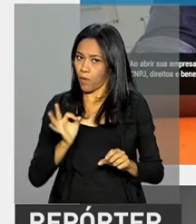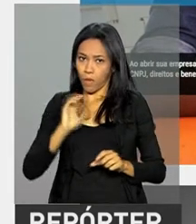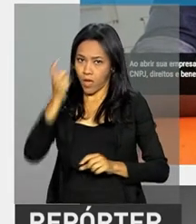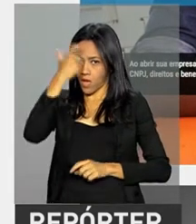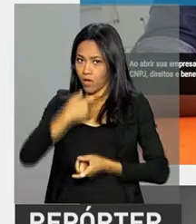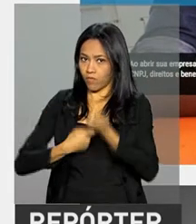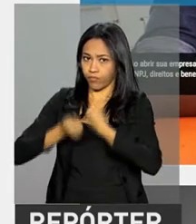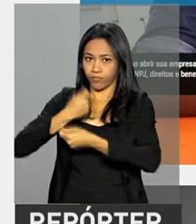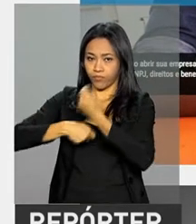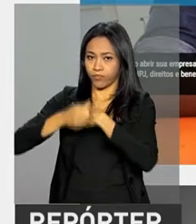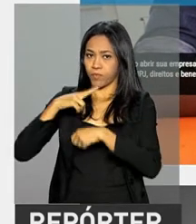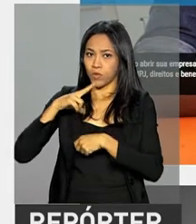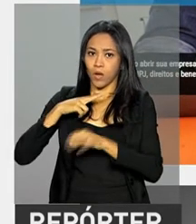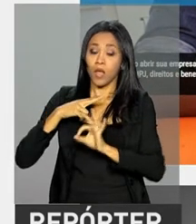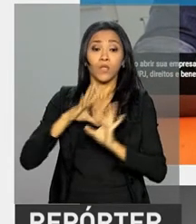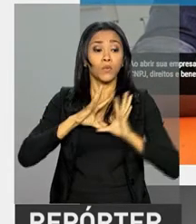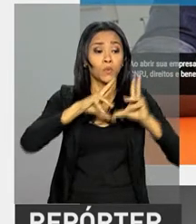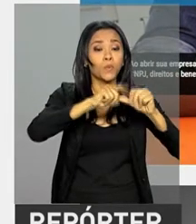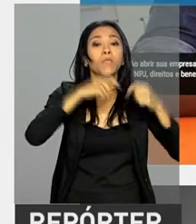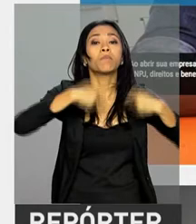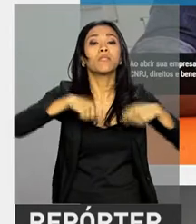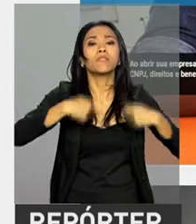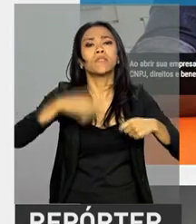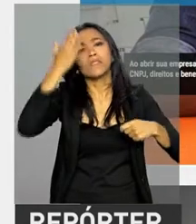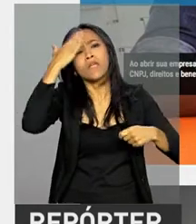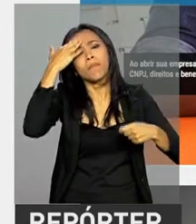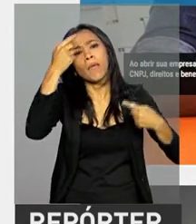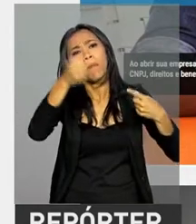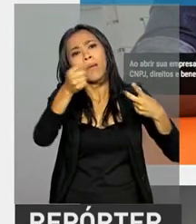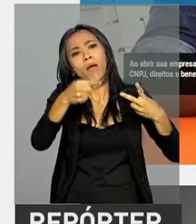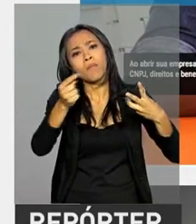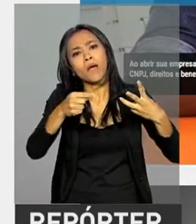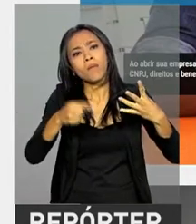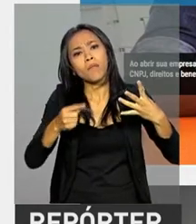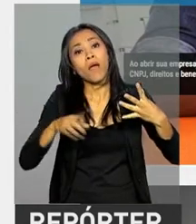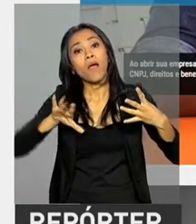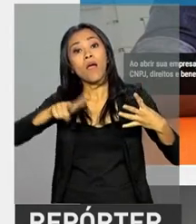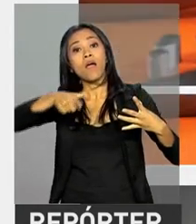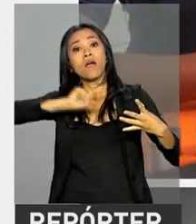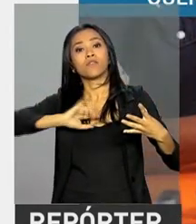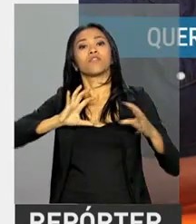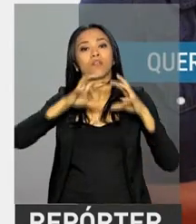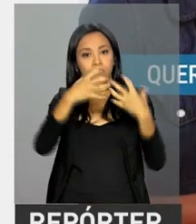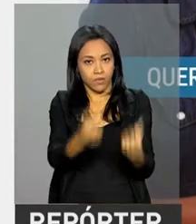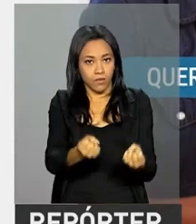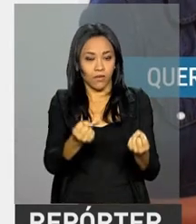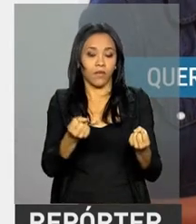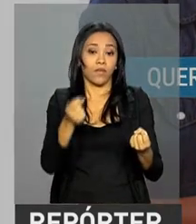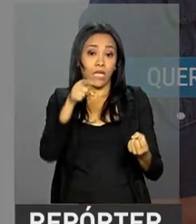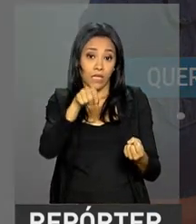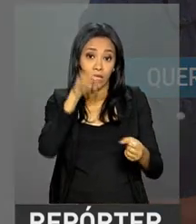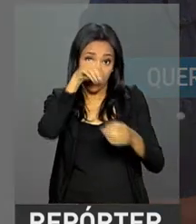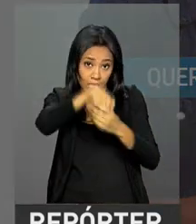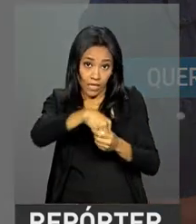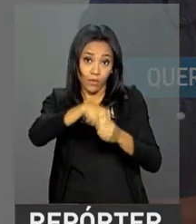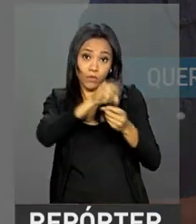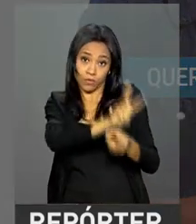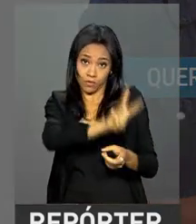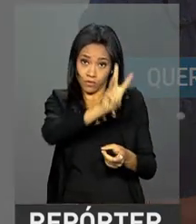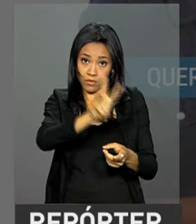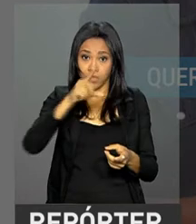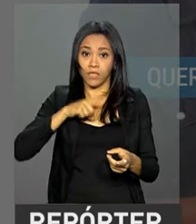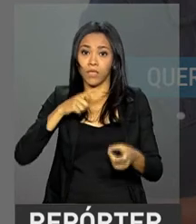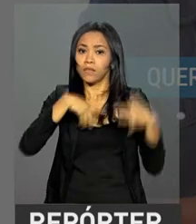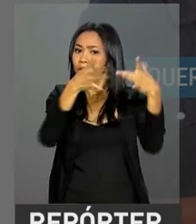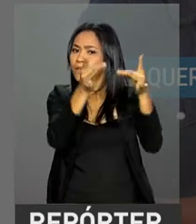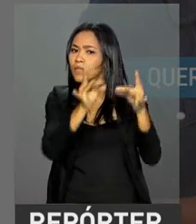individual, encontra tudo o que é preciso saber antes de se tornar um MEI. No portal, é possível conhecer detalhes